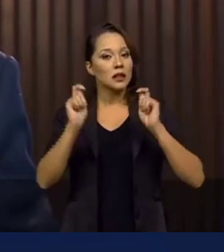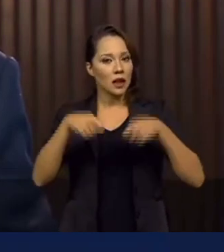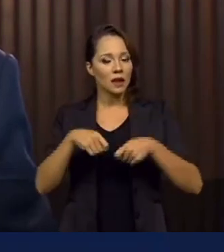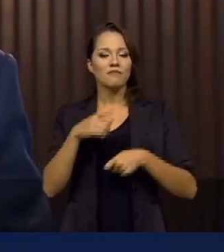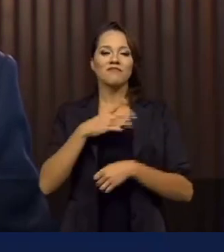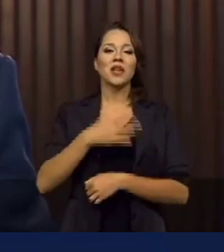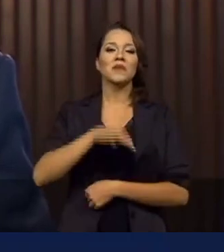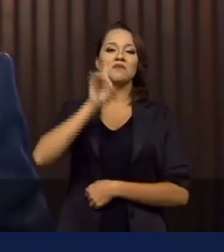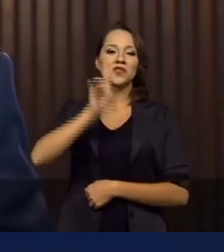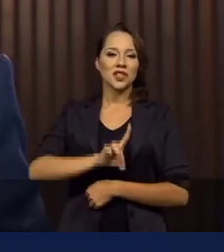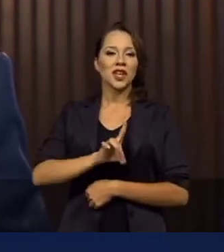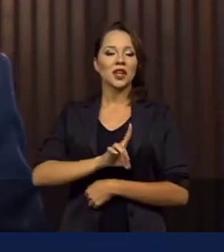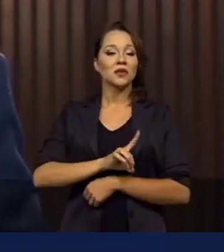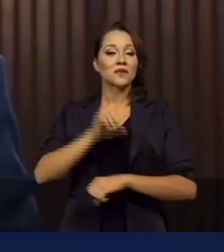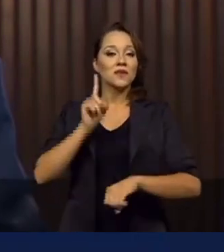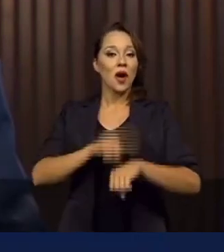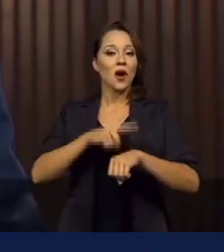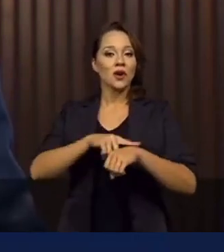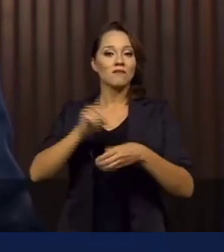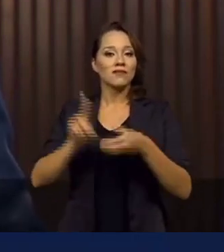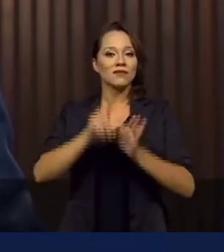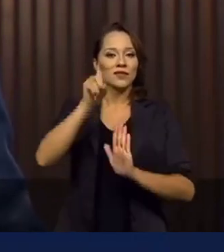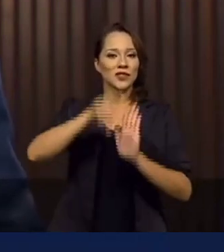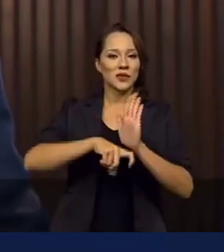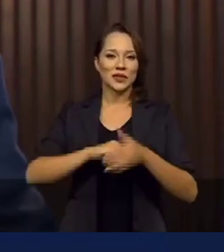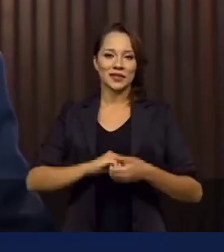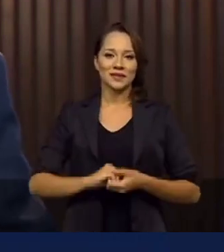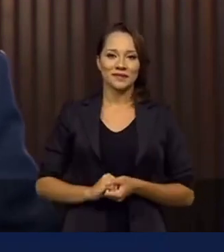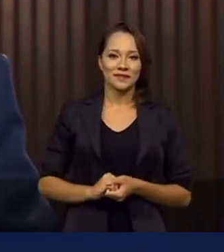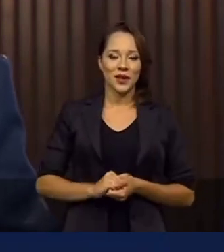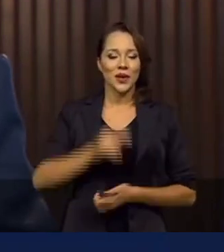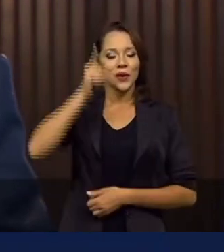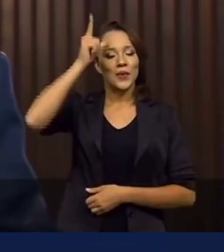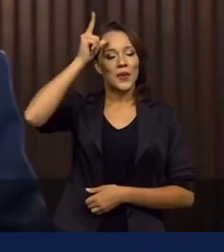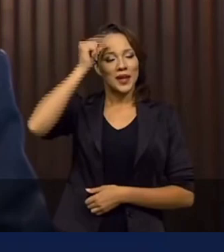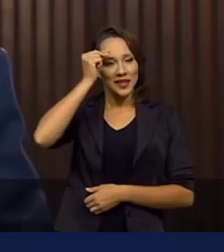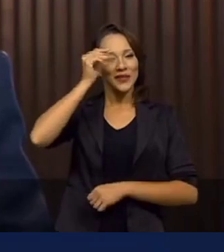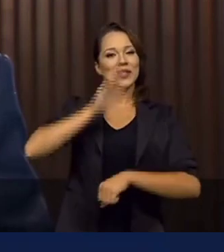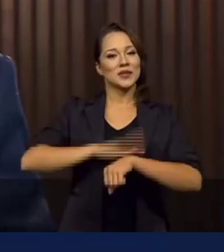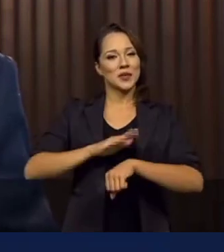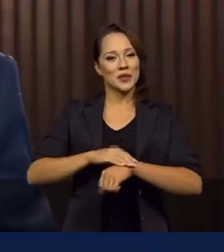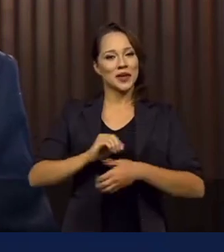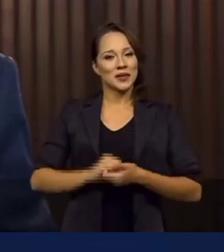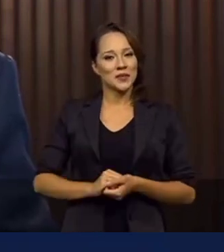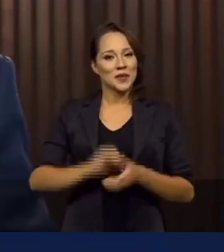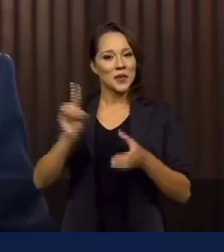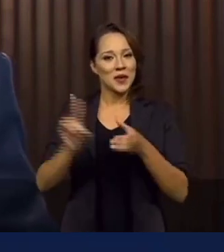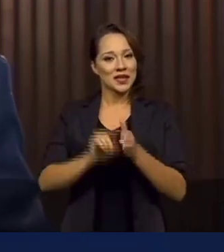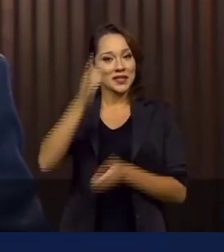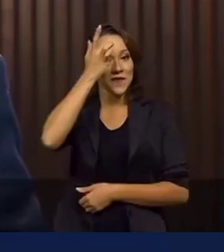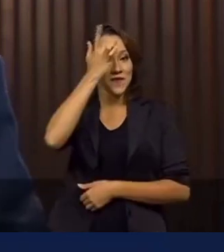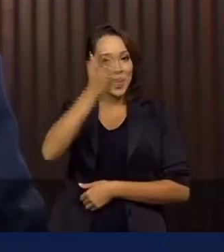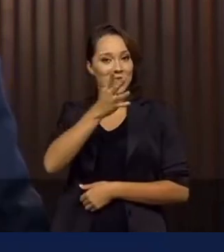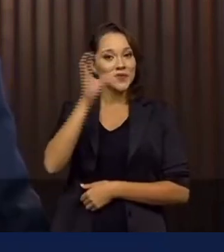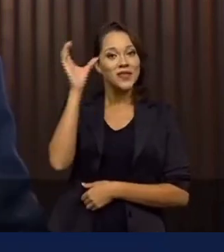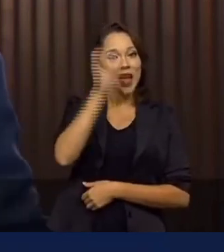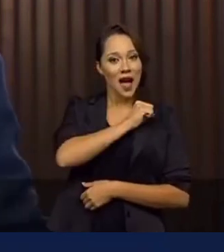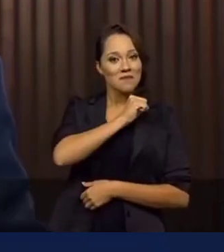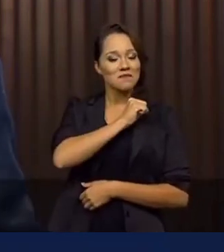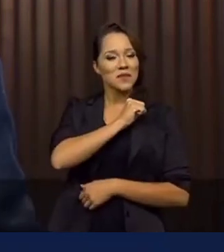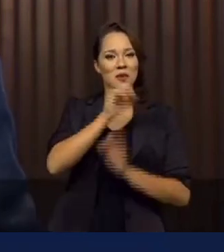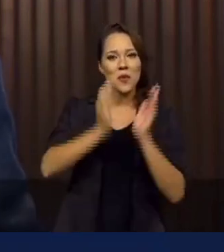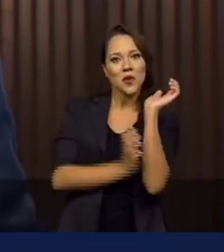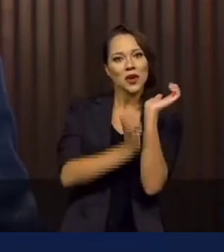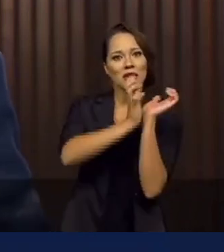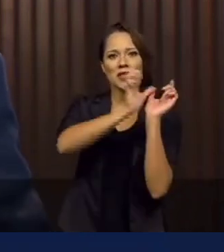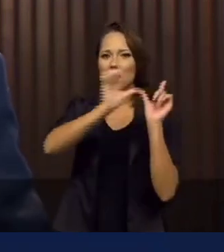tenham direito de forma automática ao desconto. Um alívio nesse momento, com adesão fácil, rápida e sem